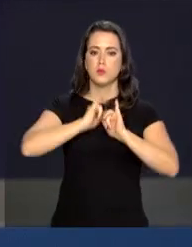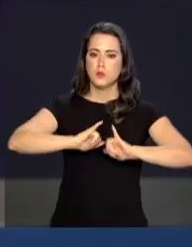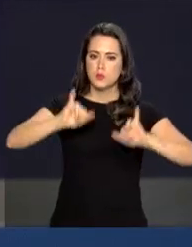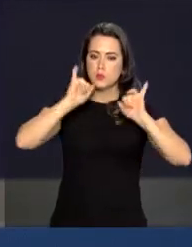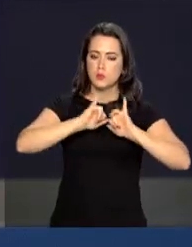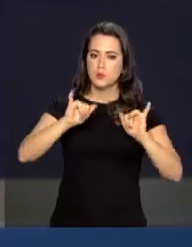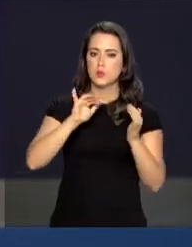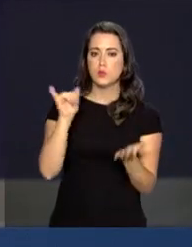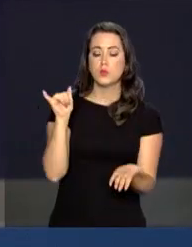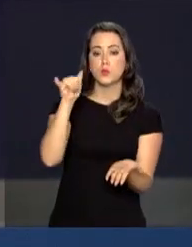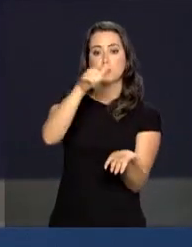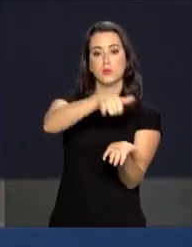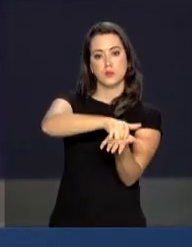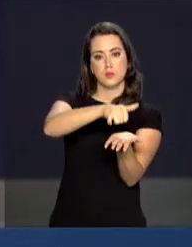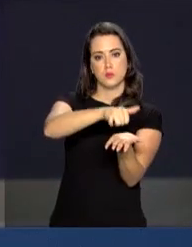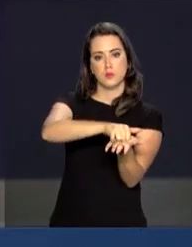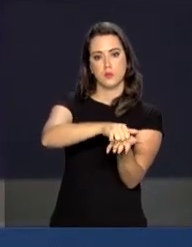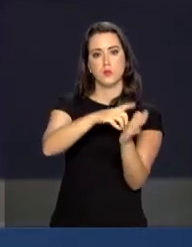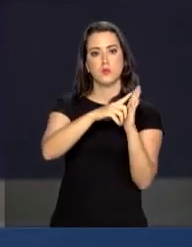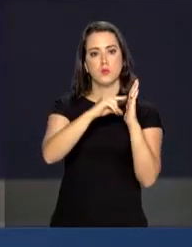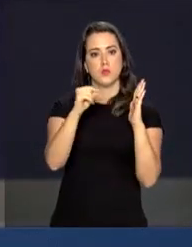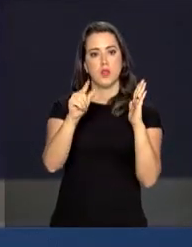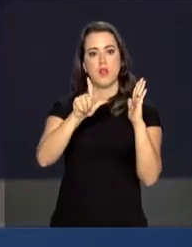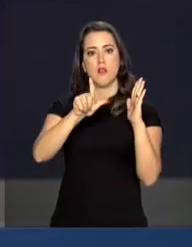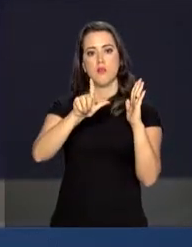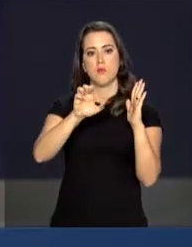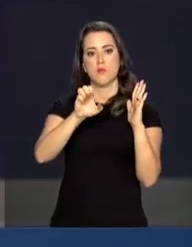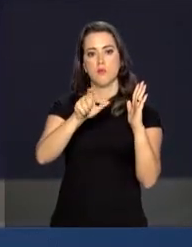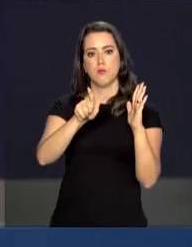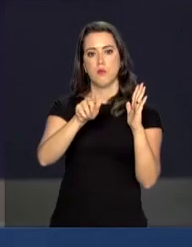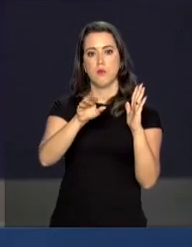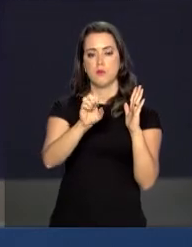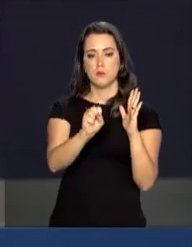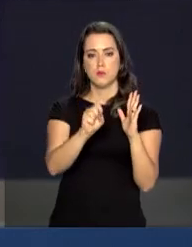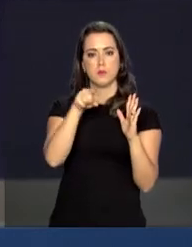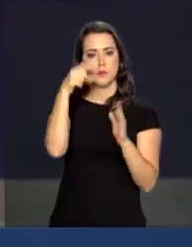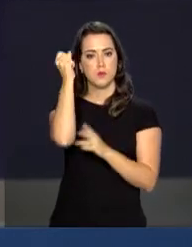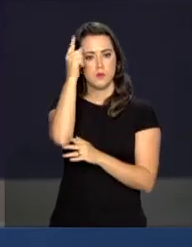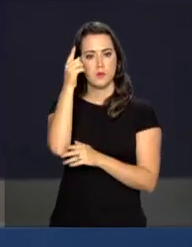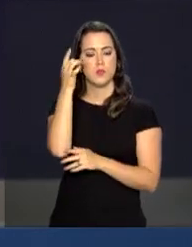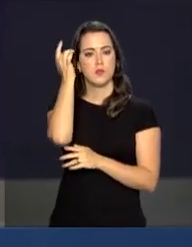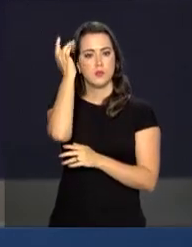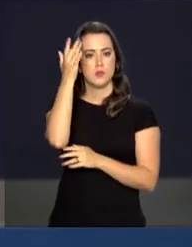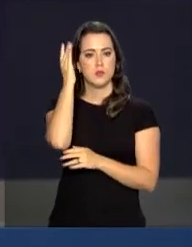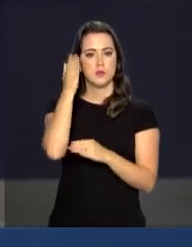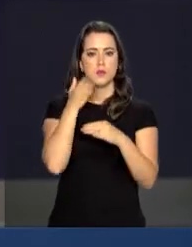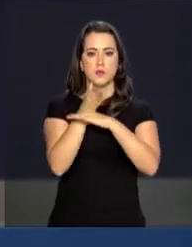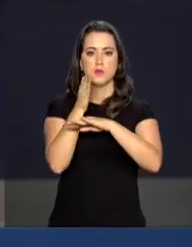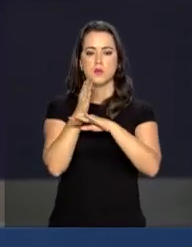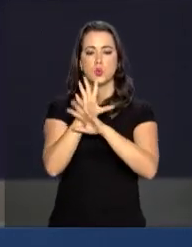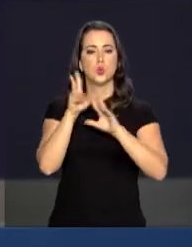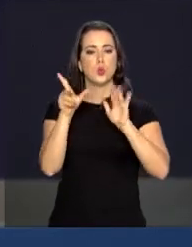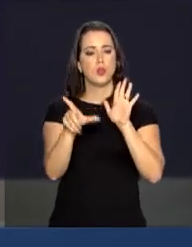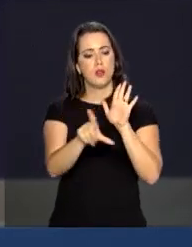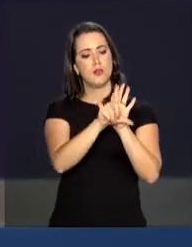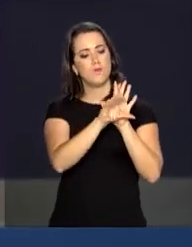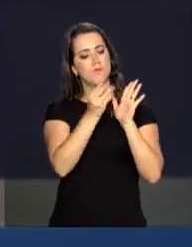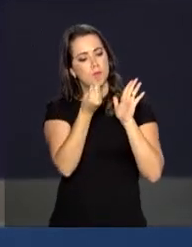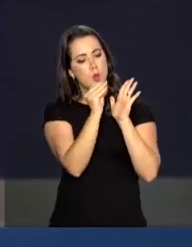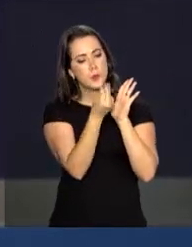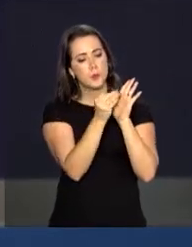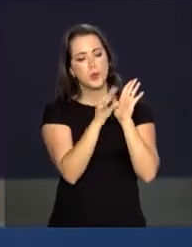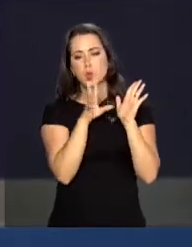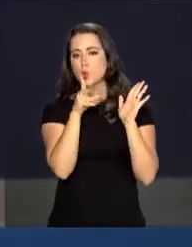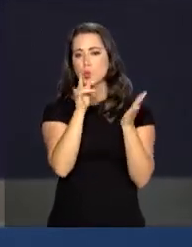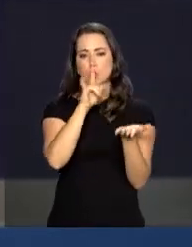participou do lançamento do aplicativo Planalto Leges. A ideia é facilitar o acesso a toda a legislação do país com